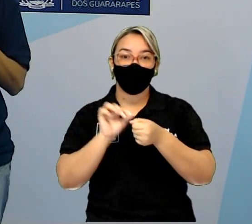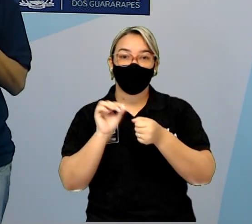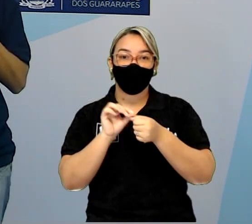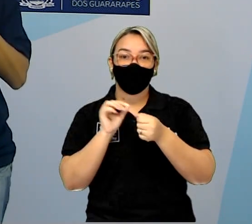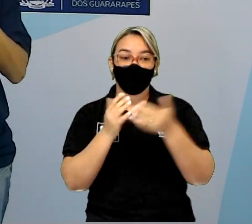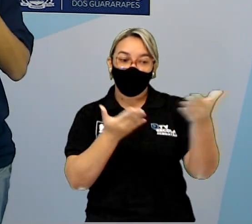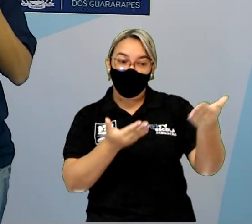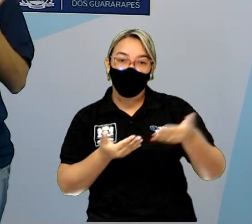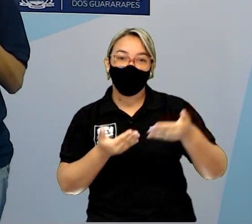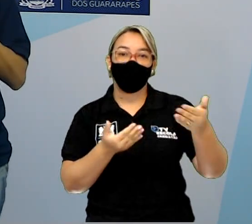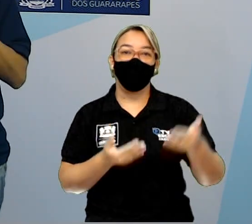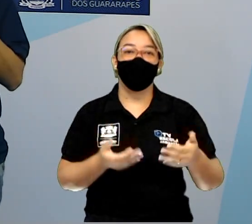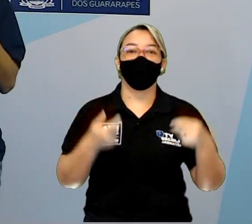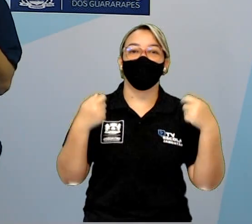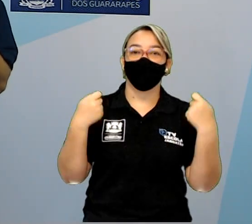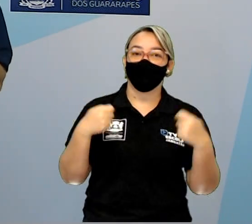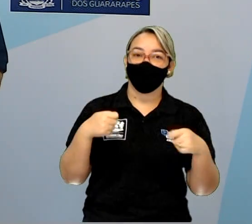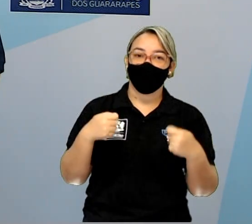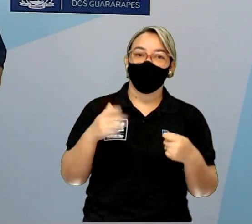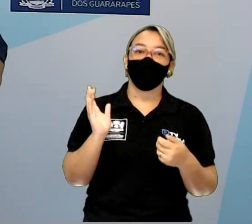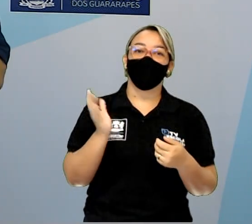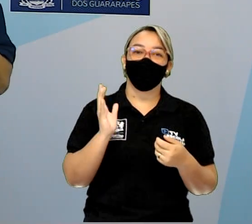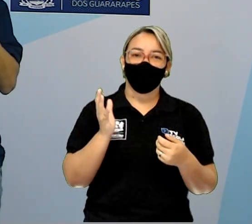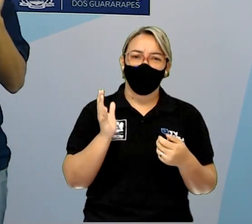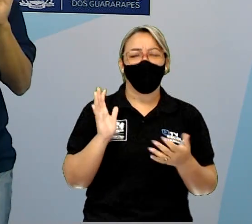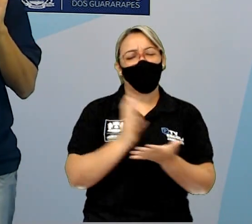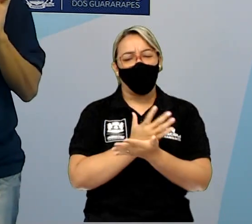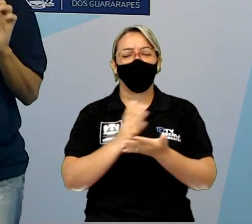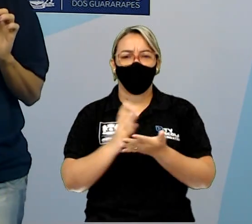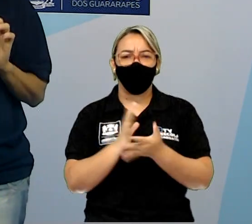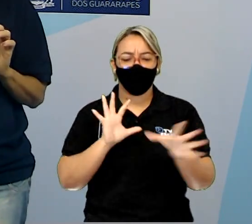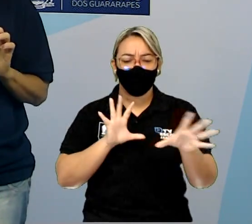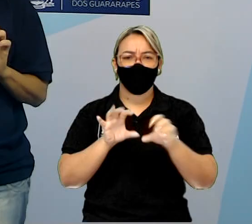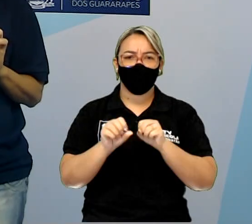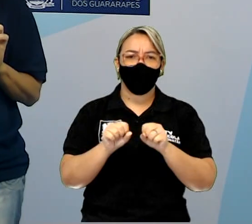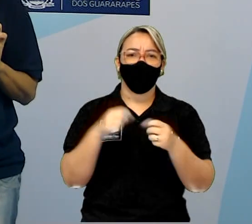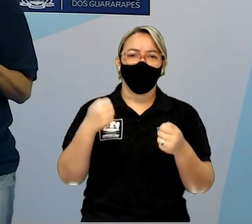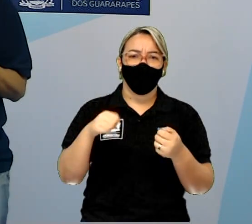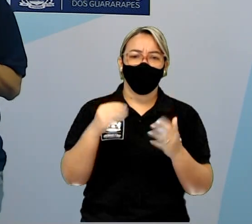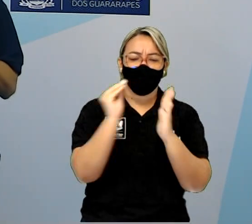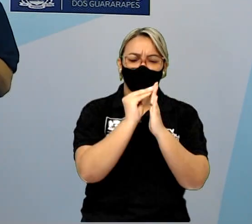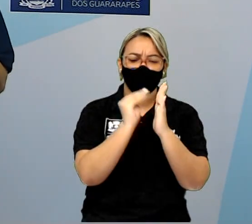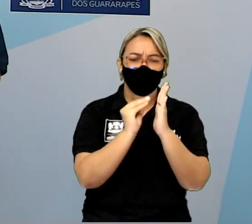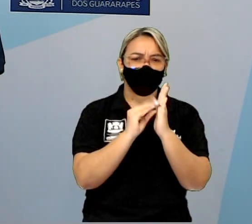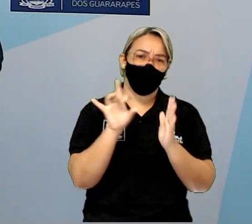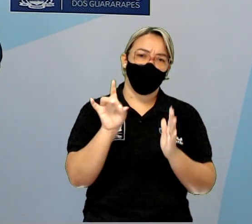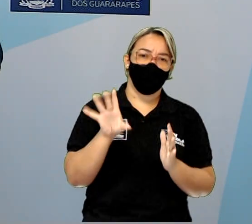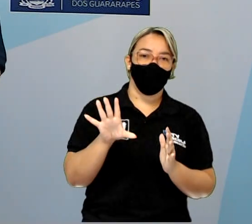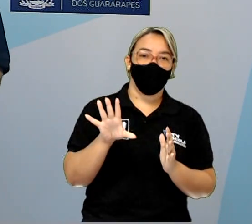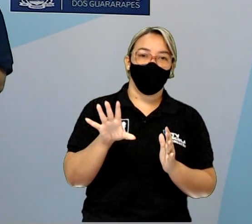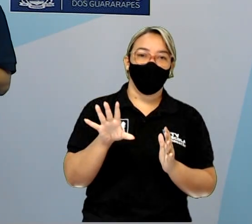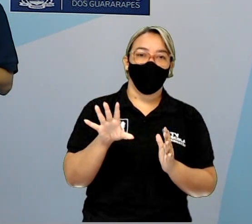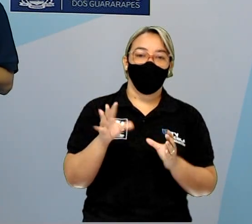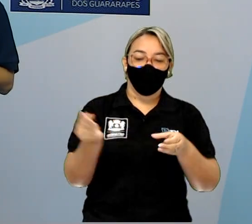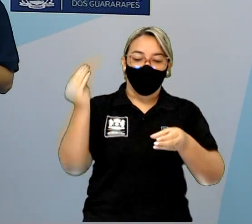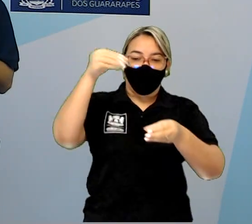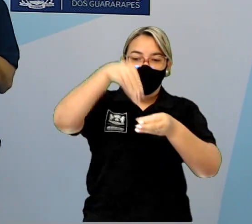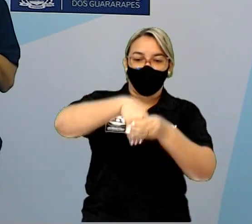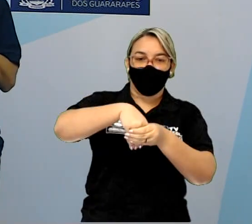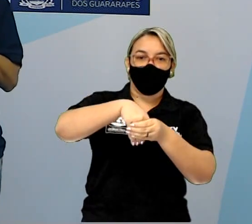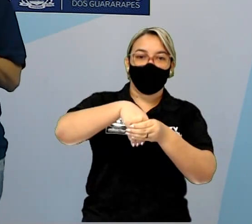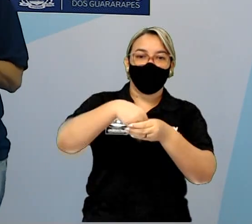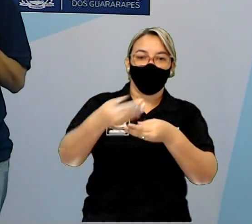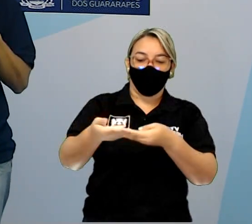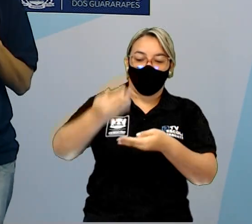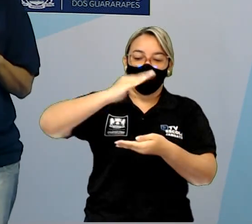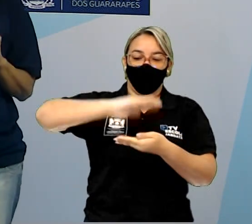a gente preenche, muitos já vêm prontos, só precisando colocar ali os dados, né? E coloca no envelope. E